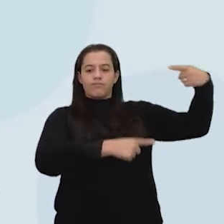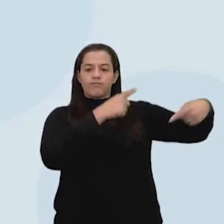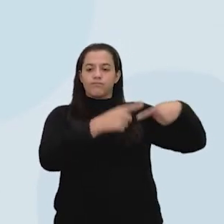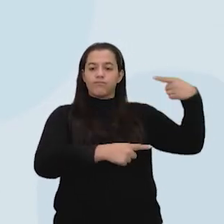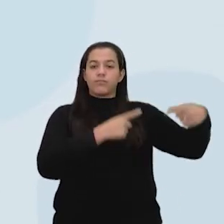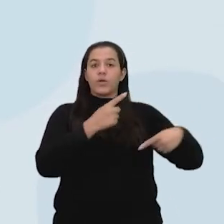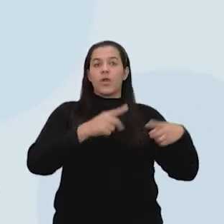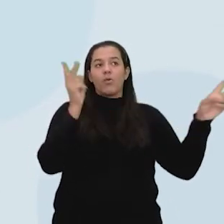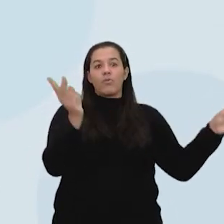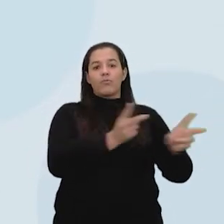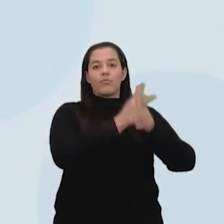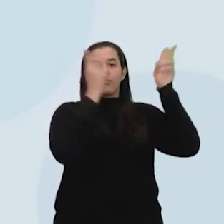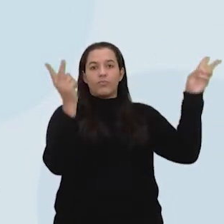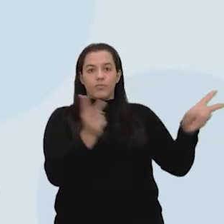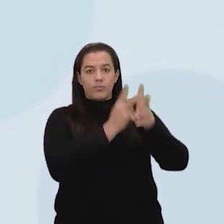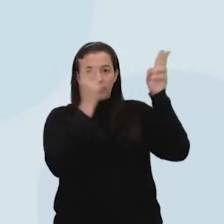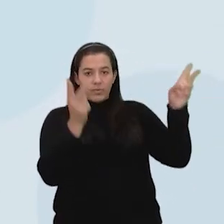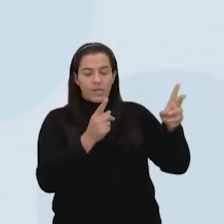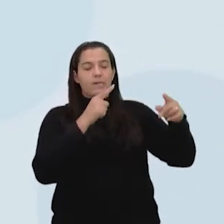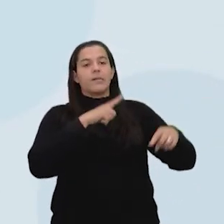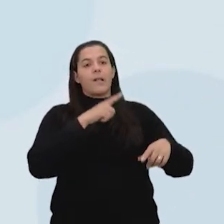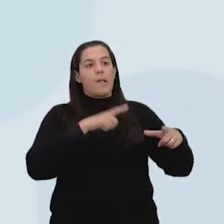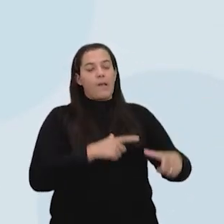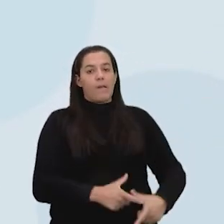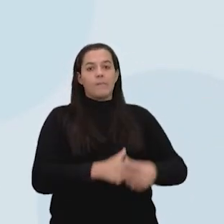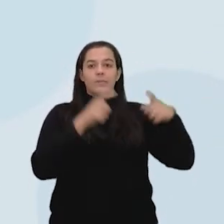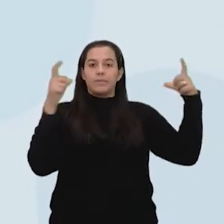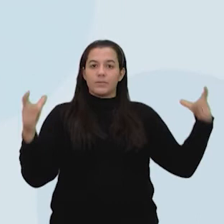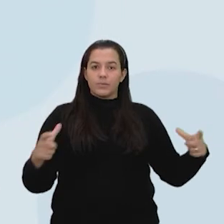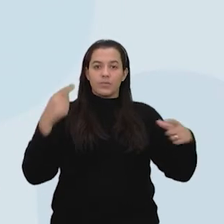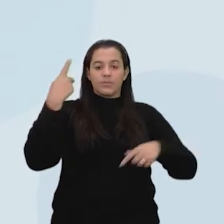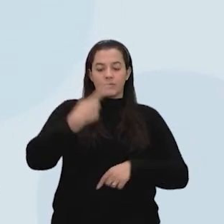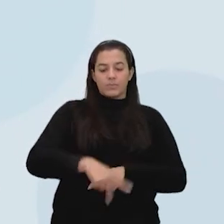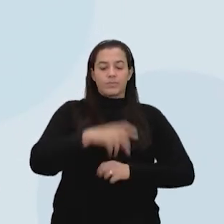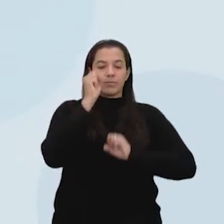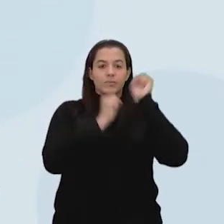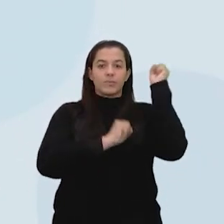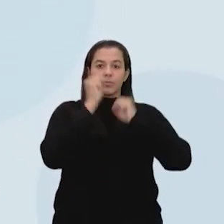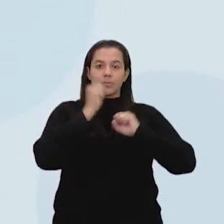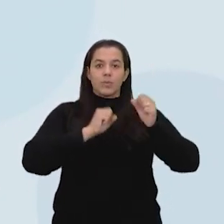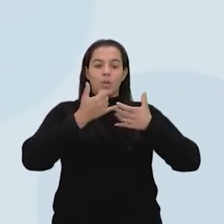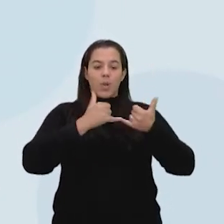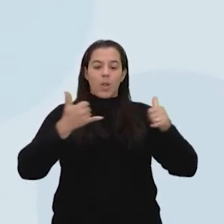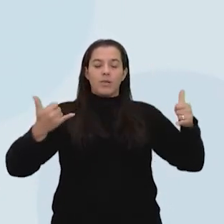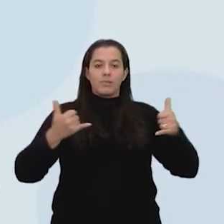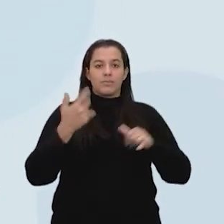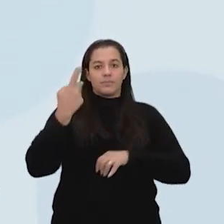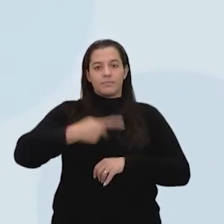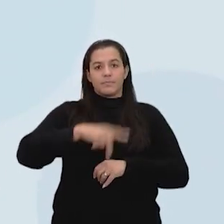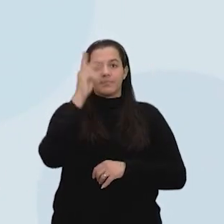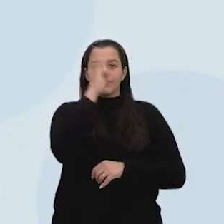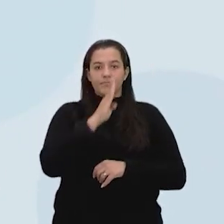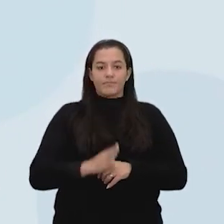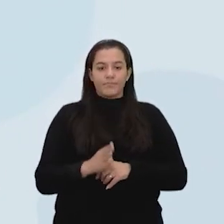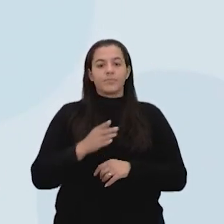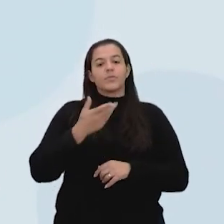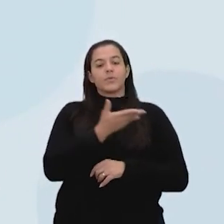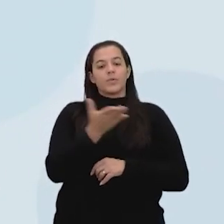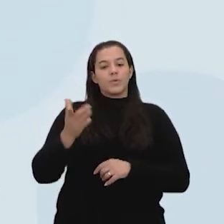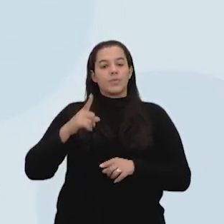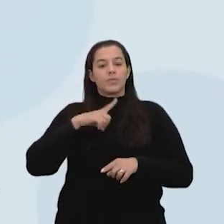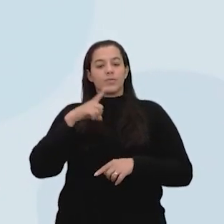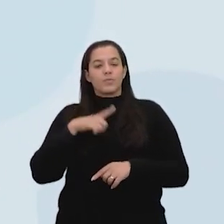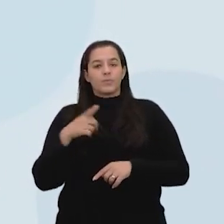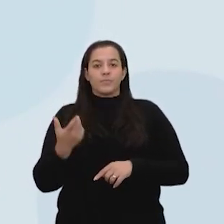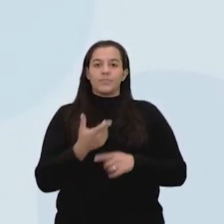da força dos ventos aumentou na matriz elétrica brasileira. De acordo com dados do Operador Nacional do Sistema Elétrico,